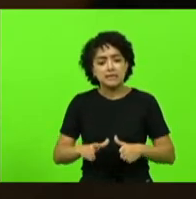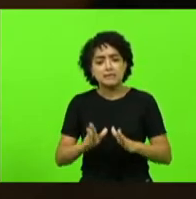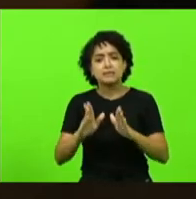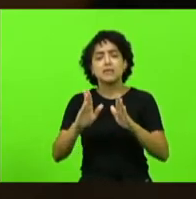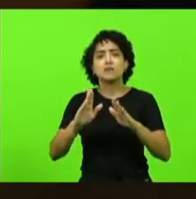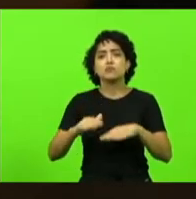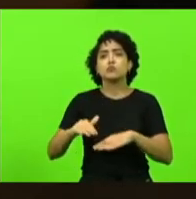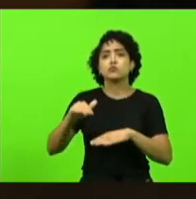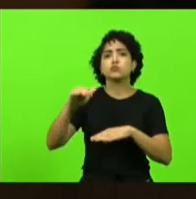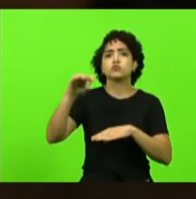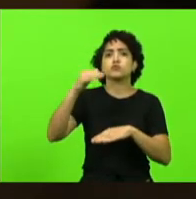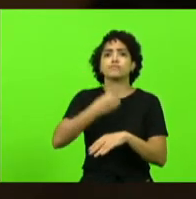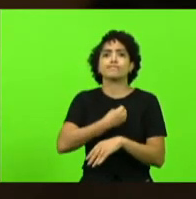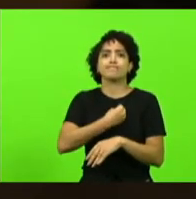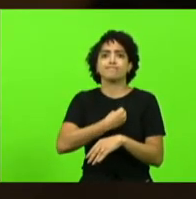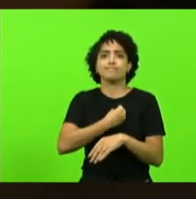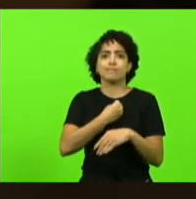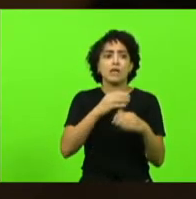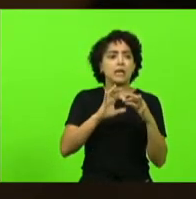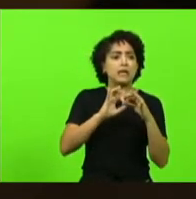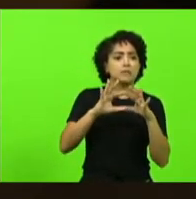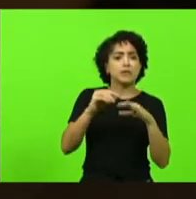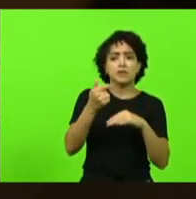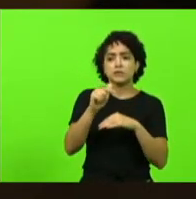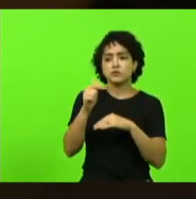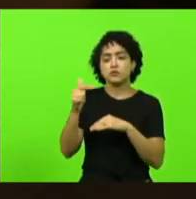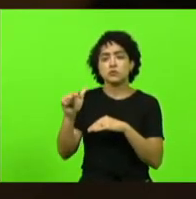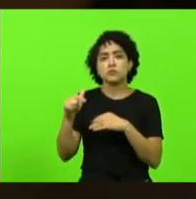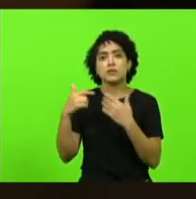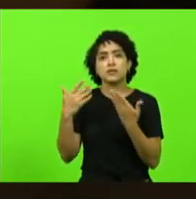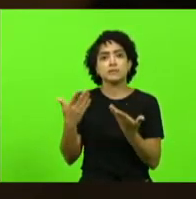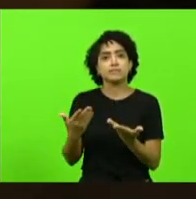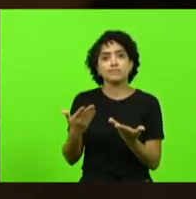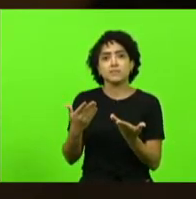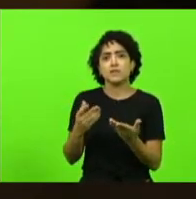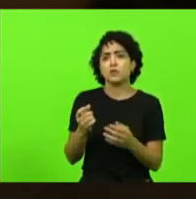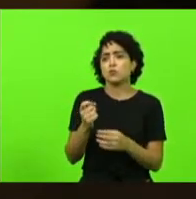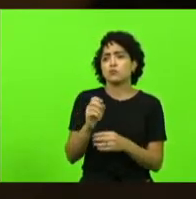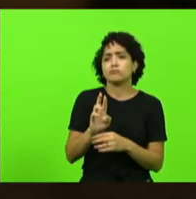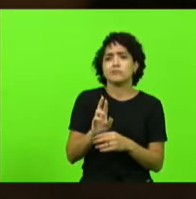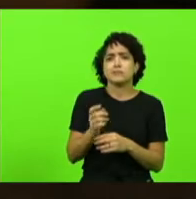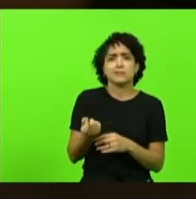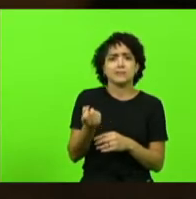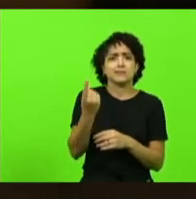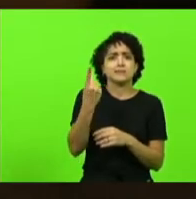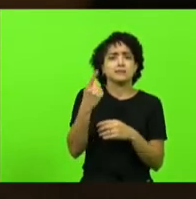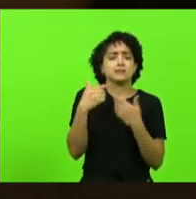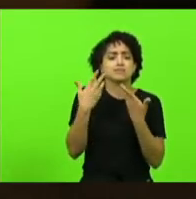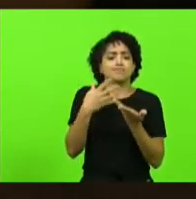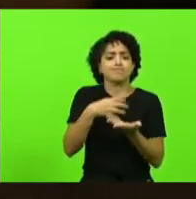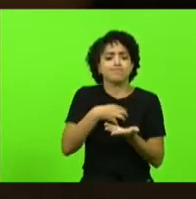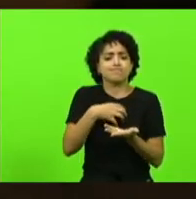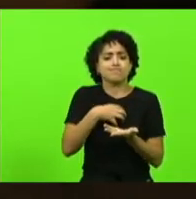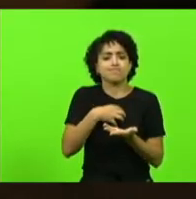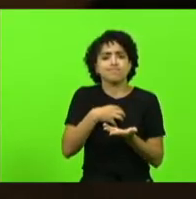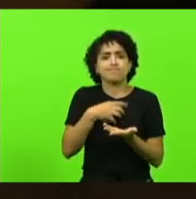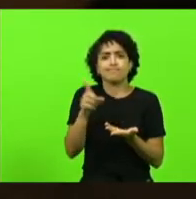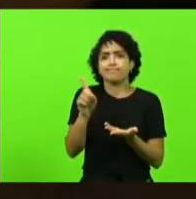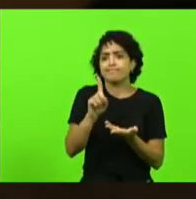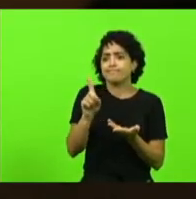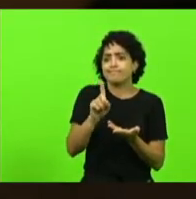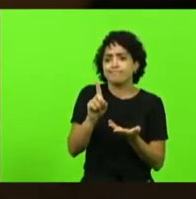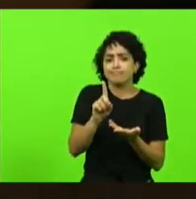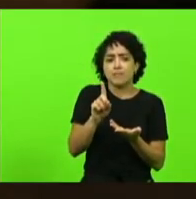a viver sem liberdade então não é de se estranhar que nós não sintamos a ausência da